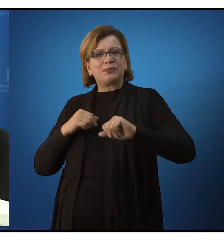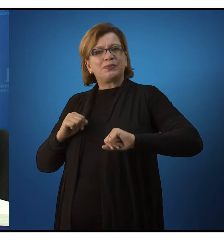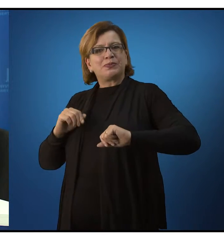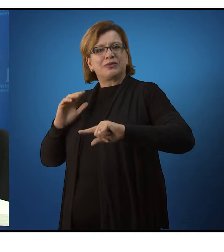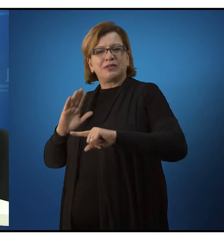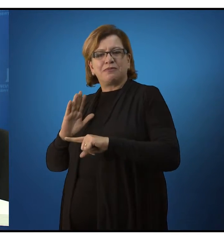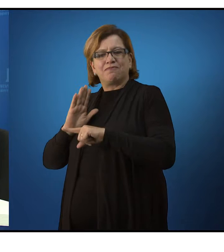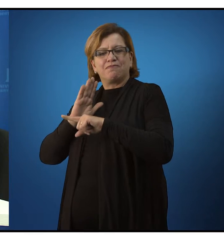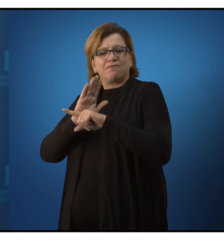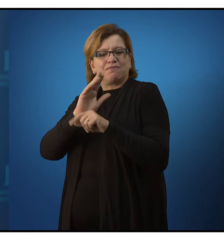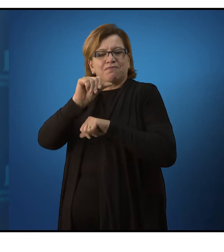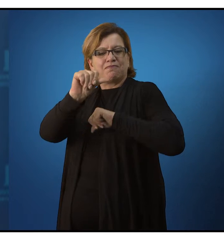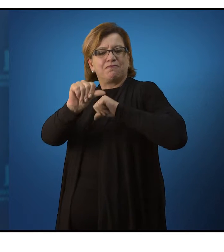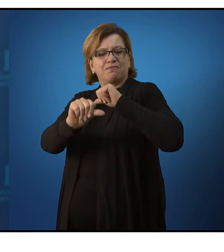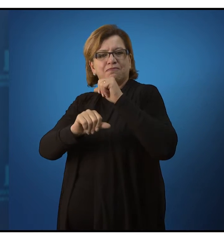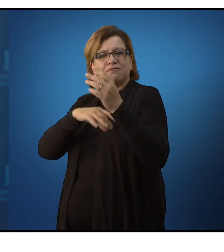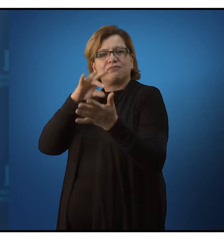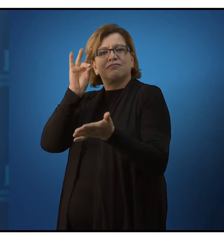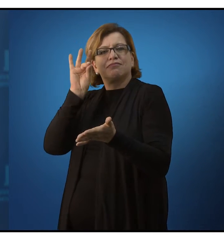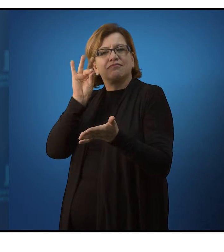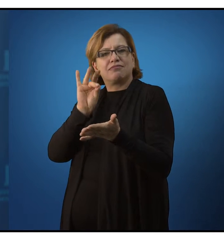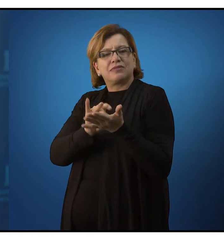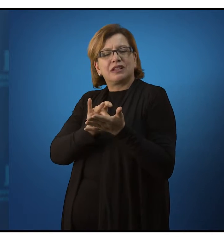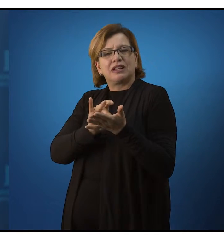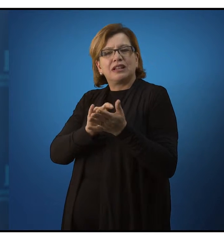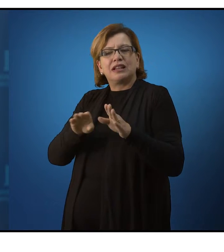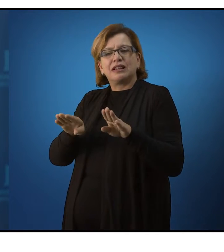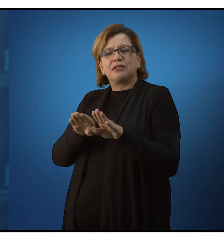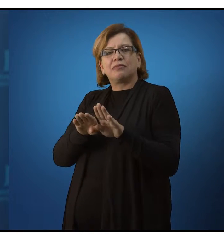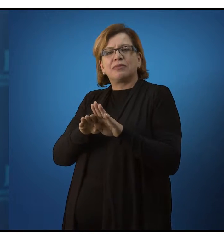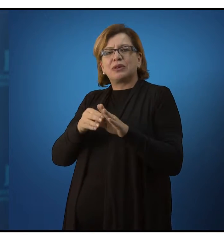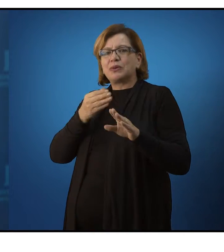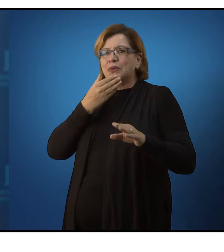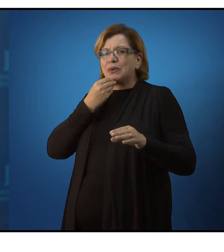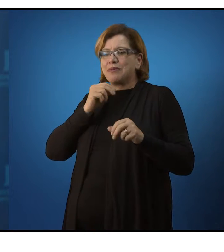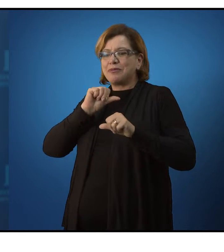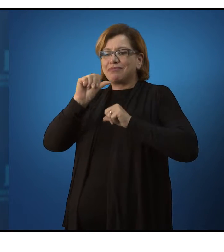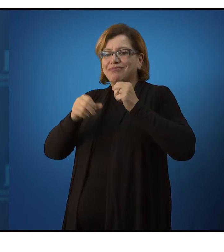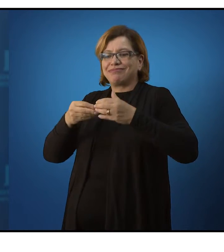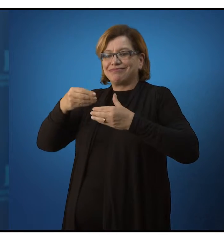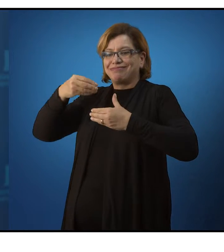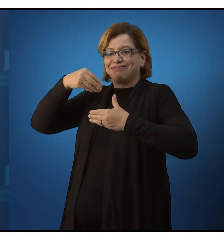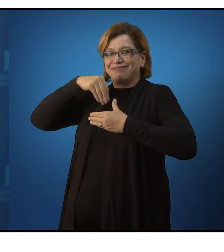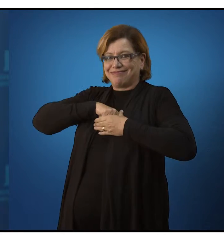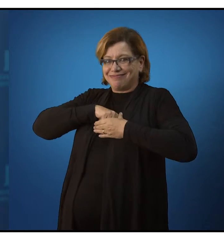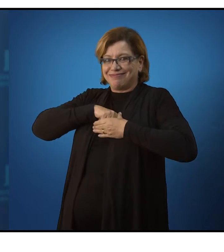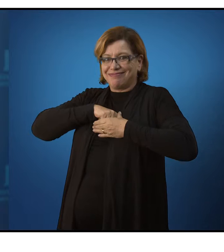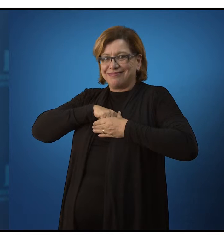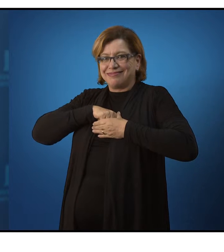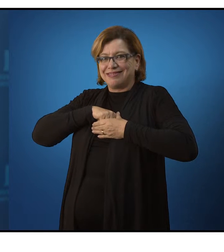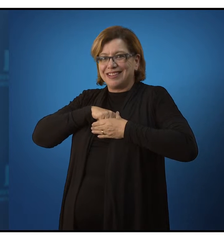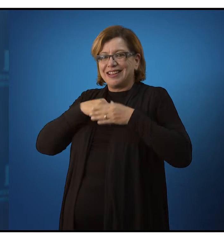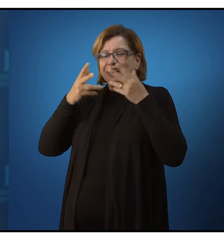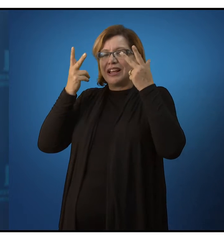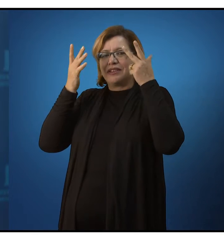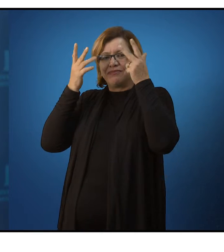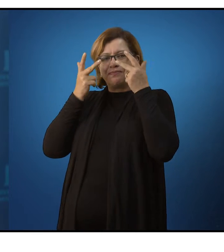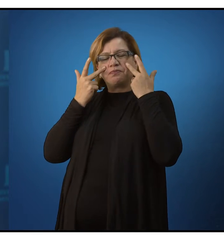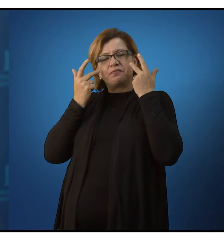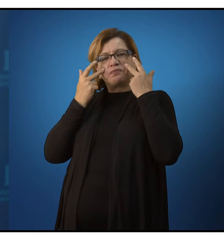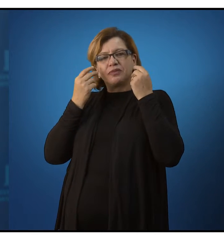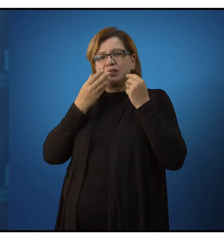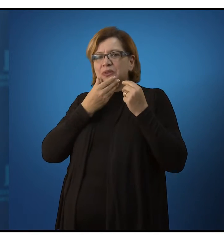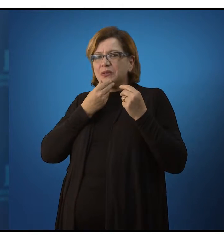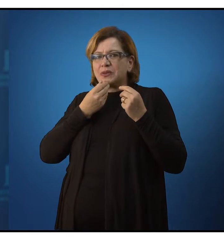modificando a realidade externa, o homem também modifica a sua realidade interna. Então a natureza do homem não é uma natureza dada,